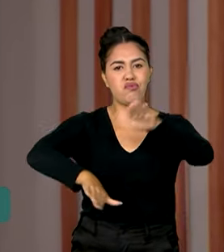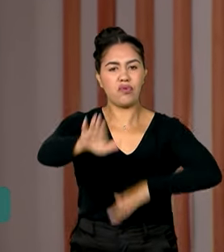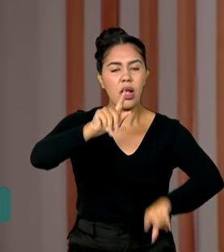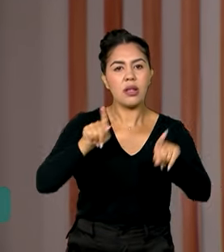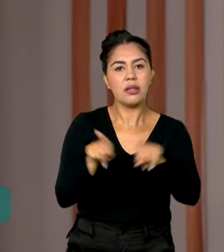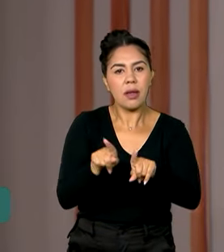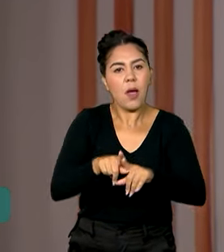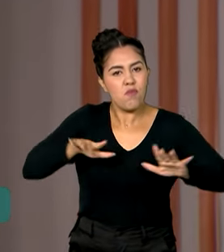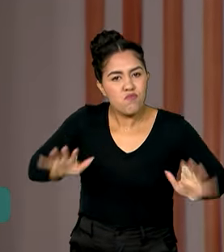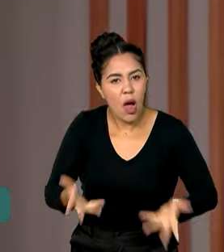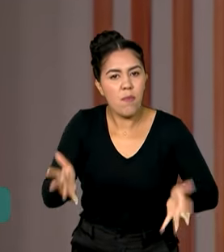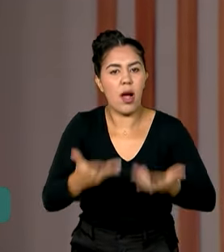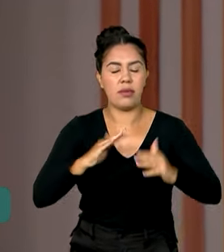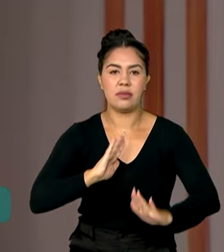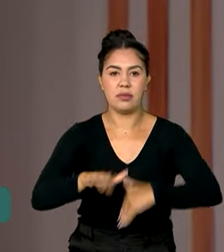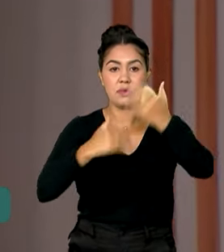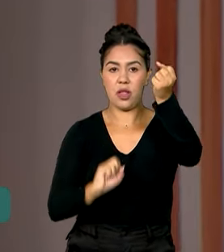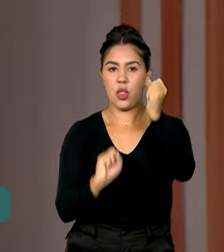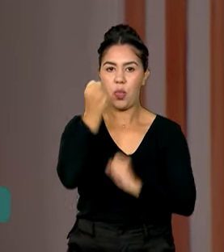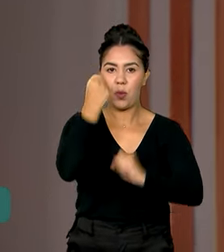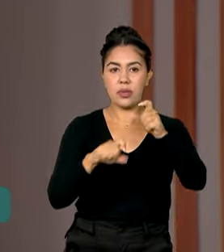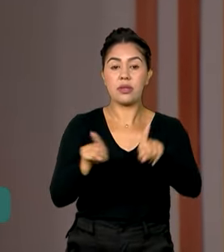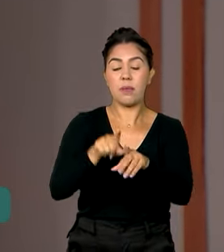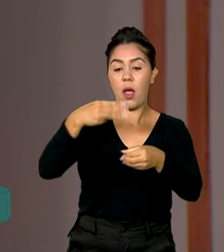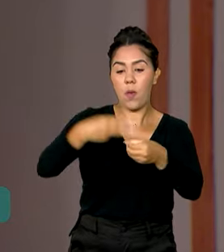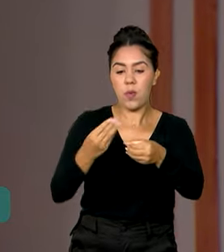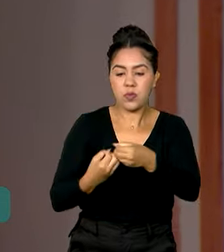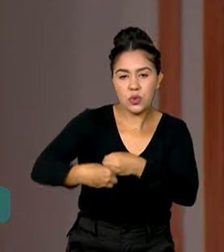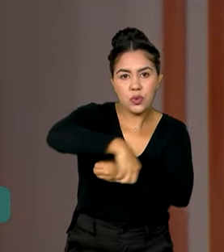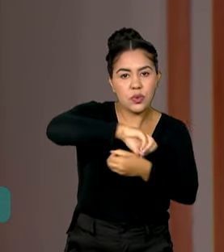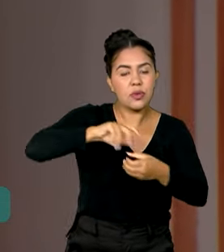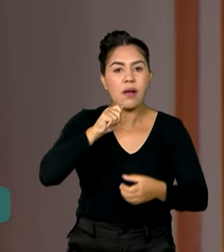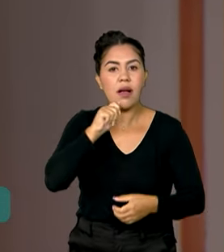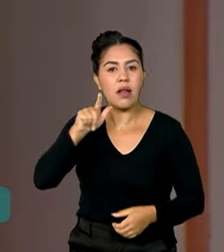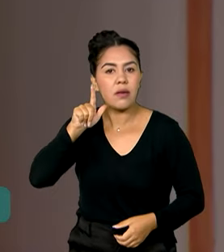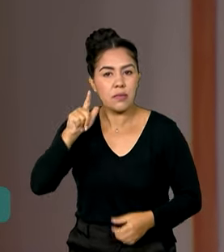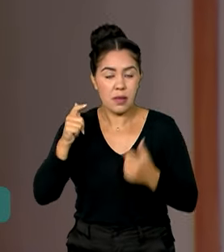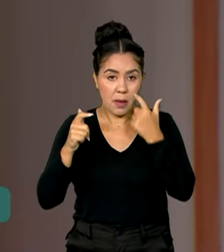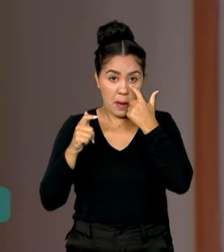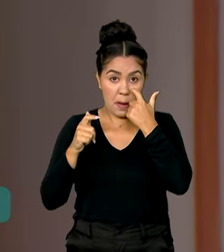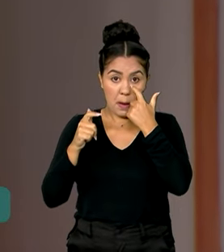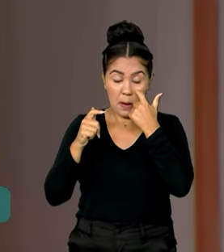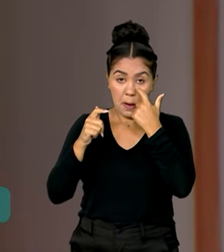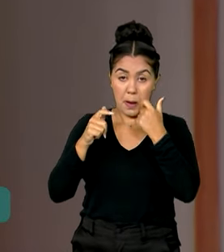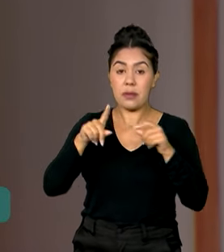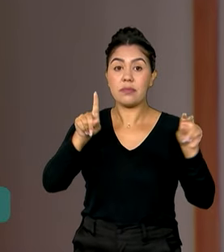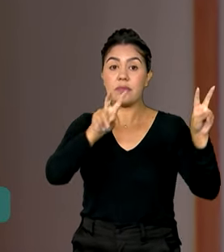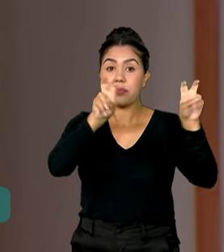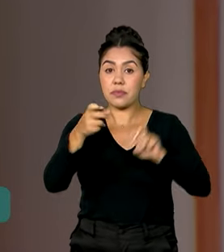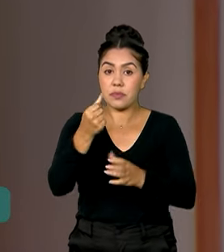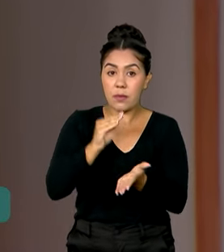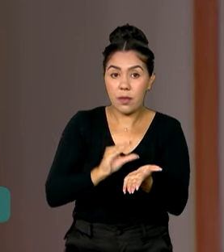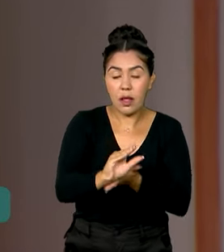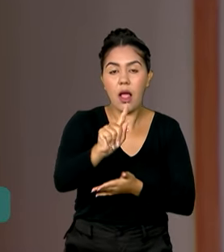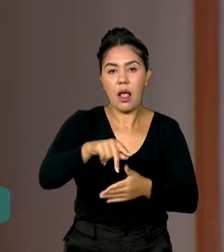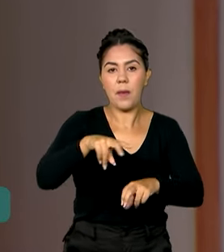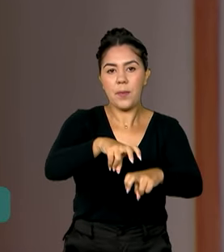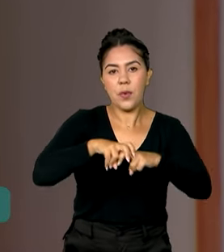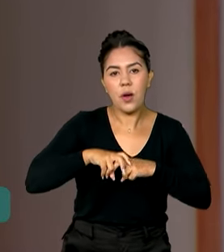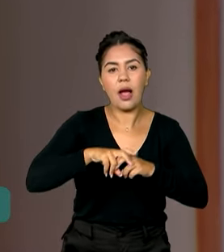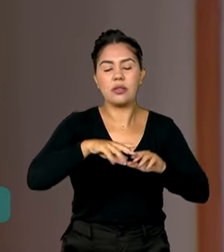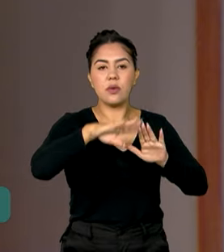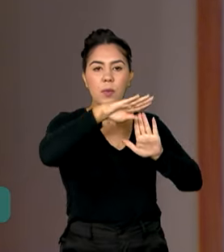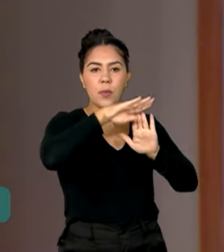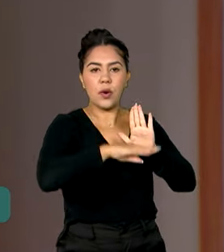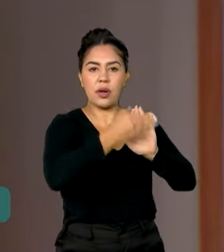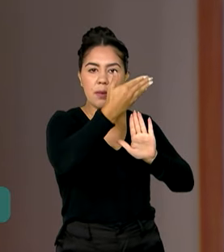e impulsionar o desenvolvimento industrial dos municípios alagoanos. Os recursos vêm do novo programa de